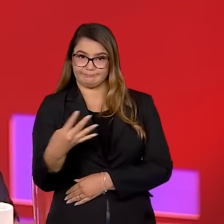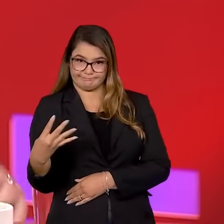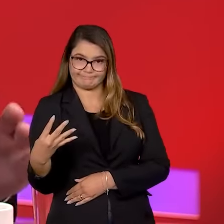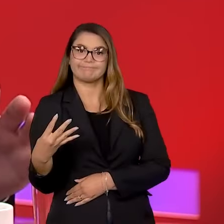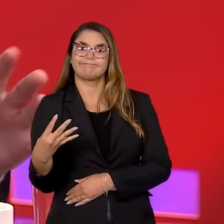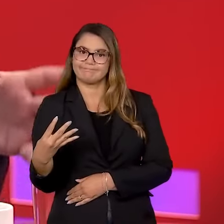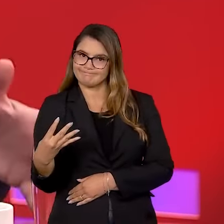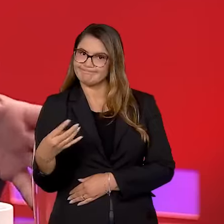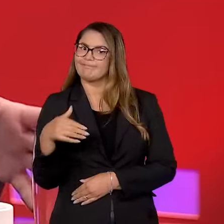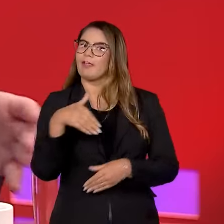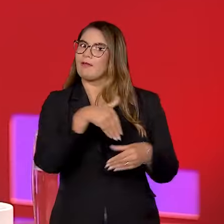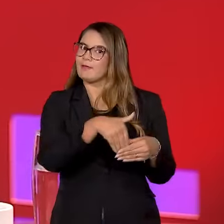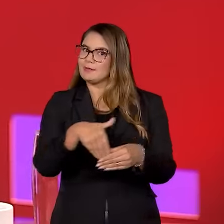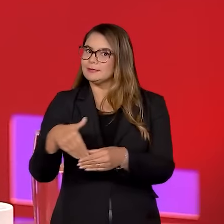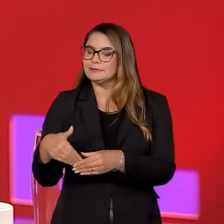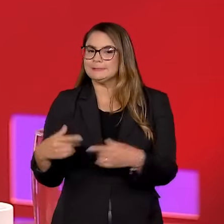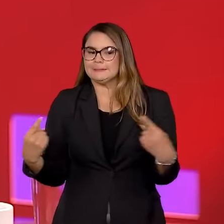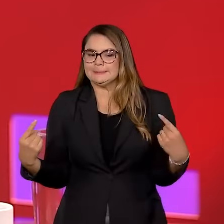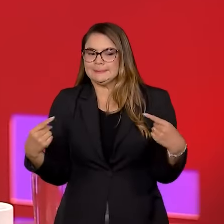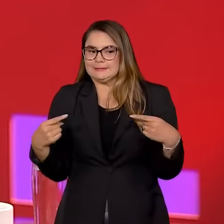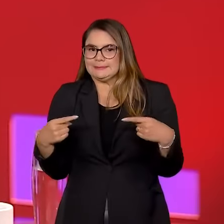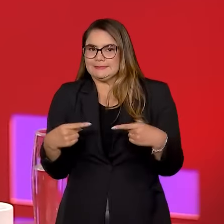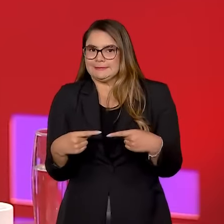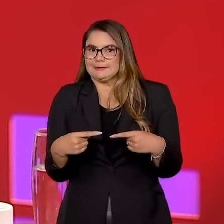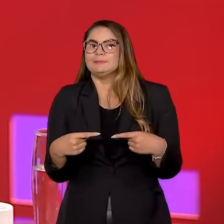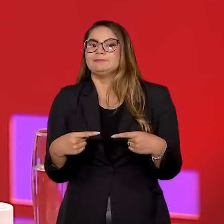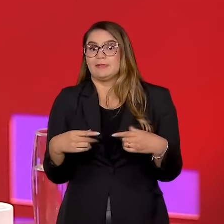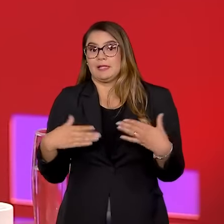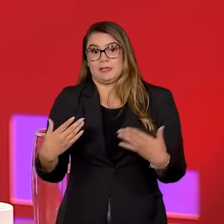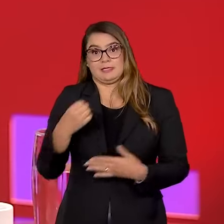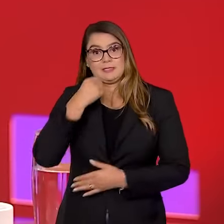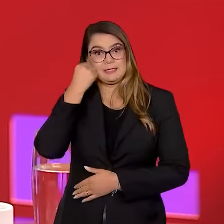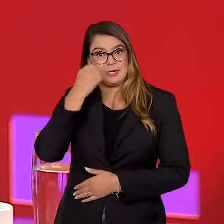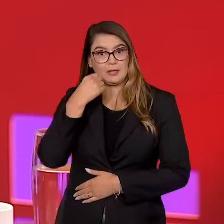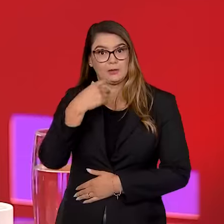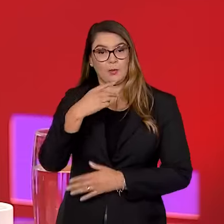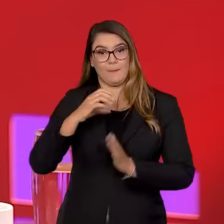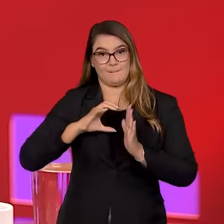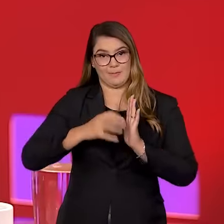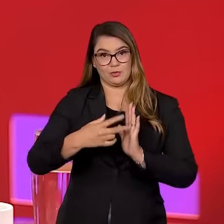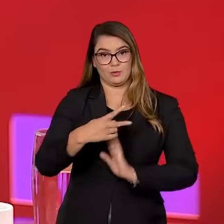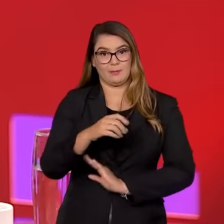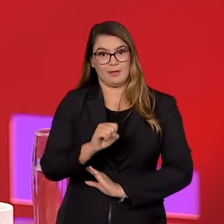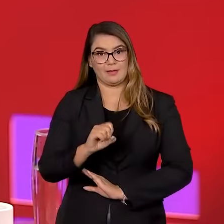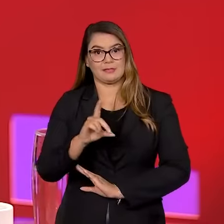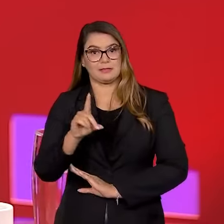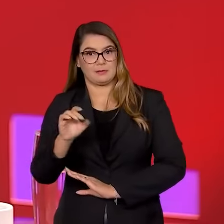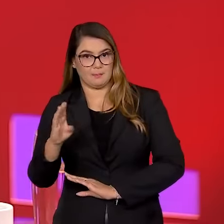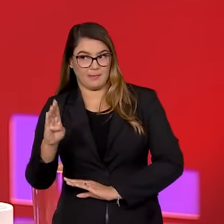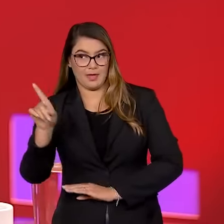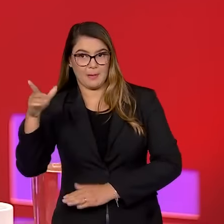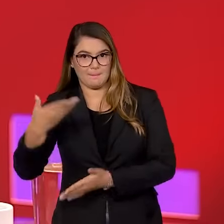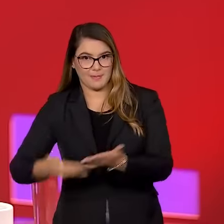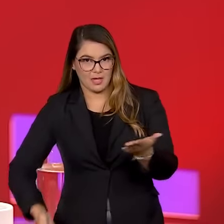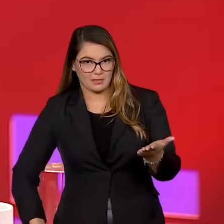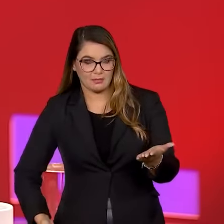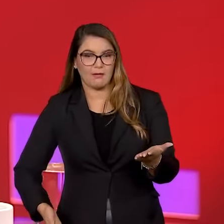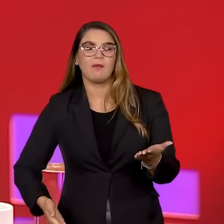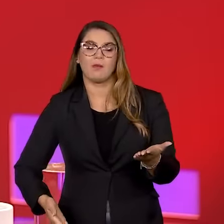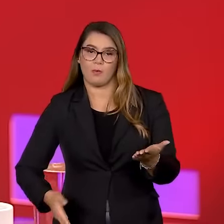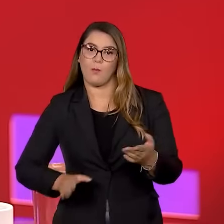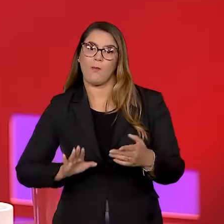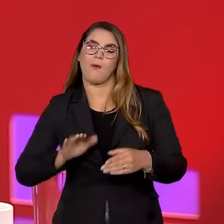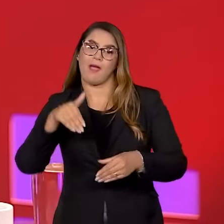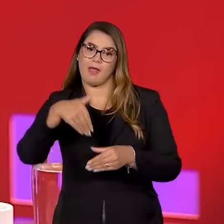Foram eleições muito acirradas e o então senador, pelo PSDB, ocupou a tribuna, após a derrotado, enfim, naquela